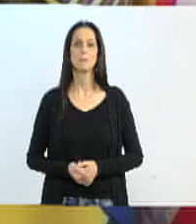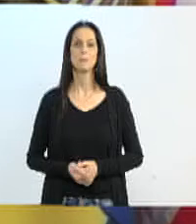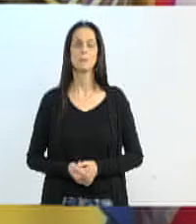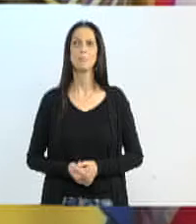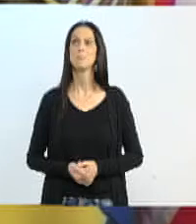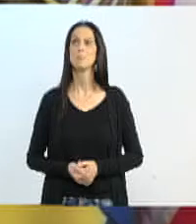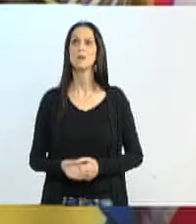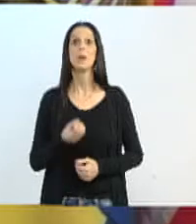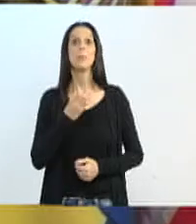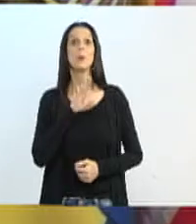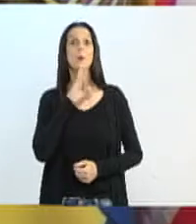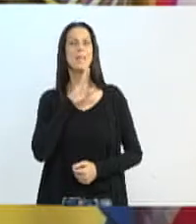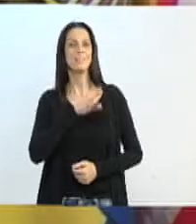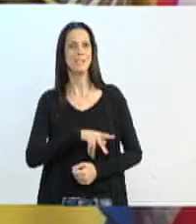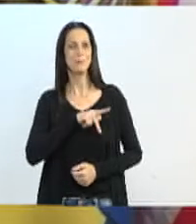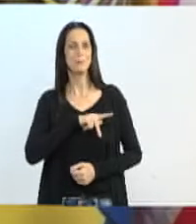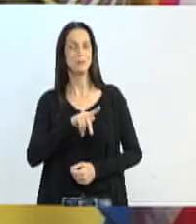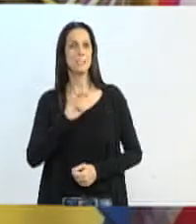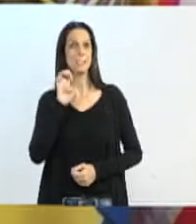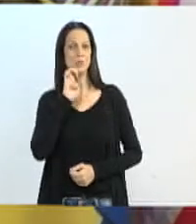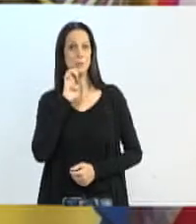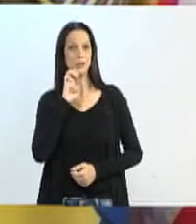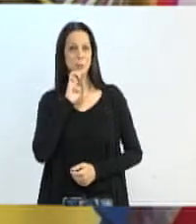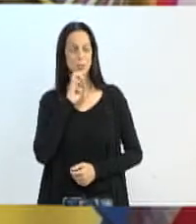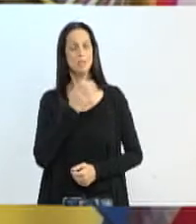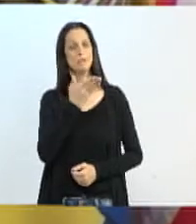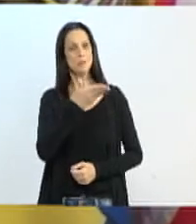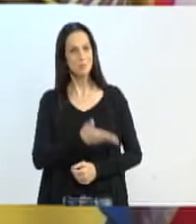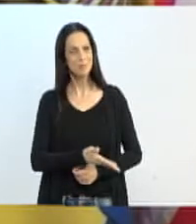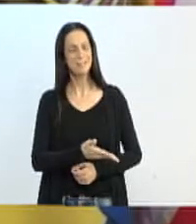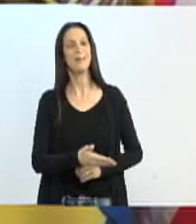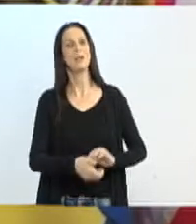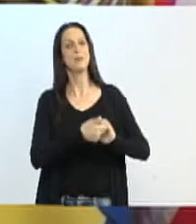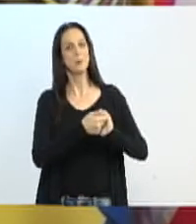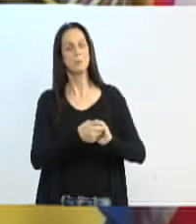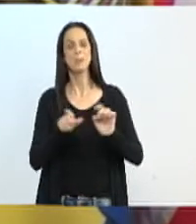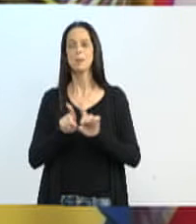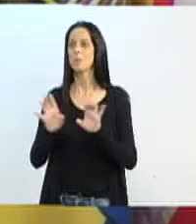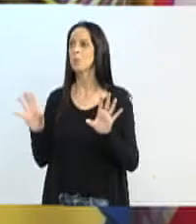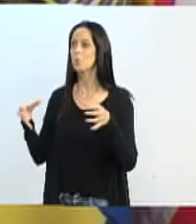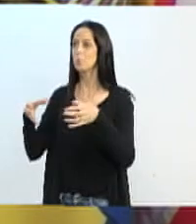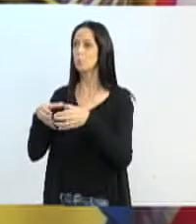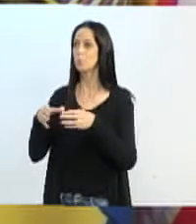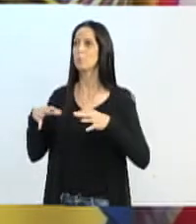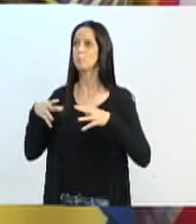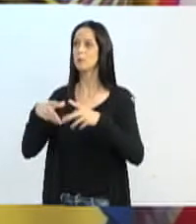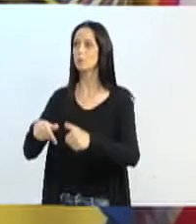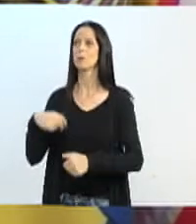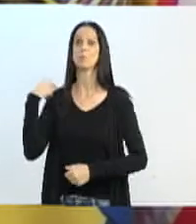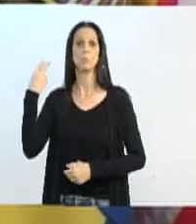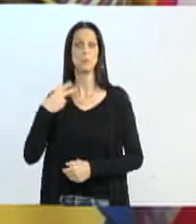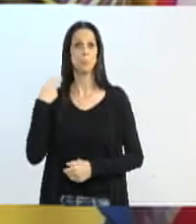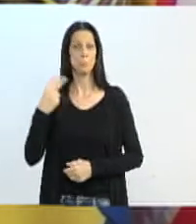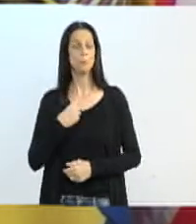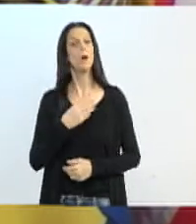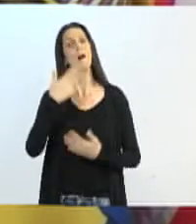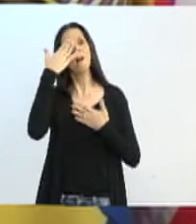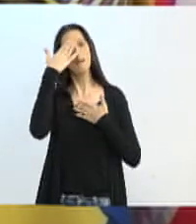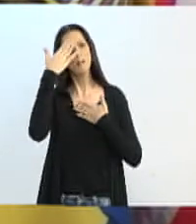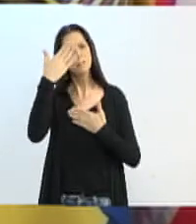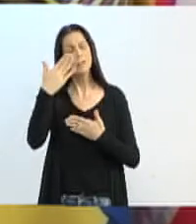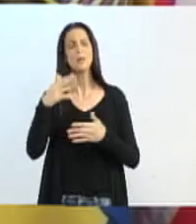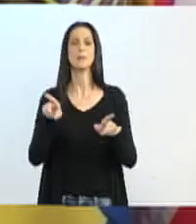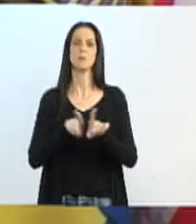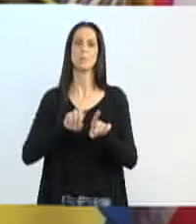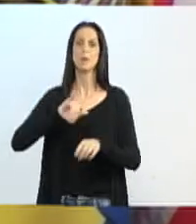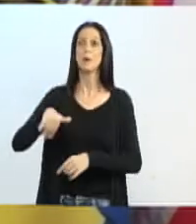Boa tarde, presidente Egídio. Em seu nome, cumprimento os demais vereadores aqui presentes. E desde já agradecendo a